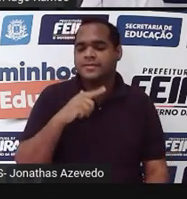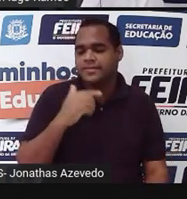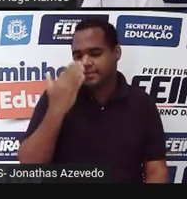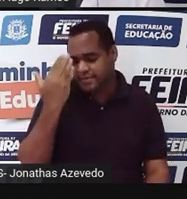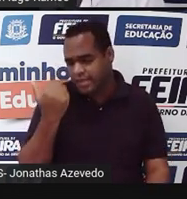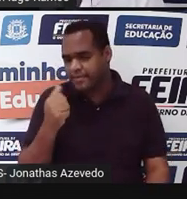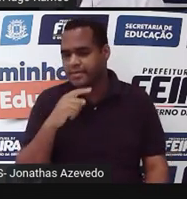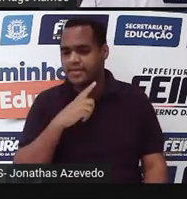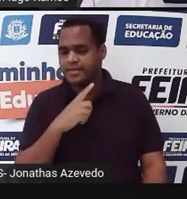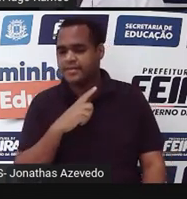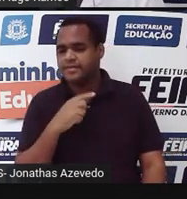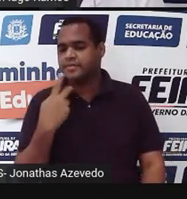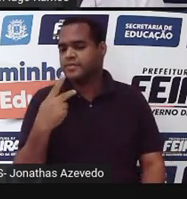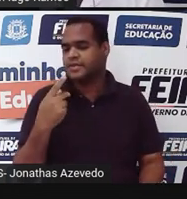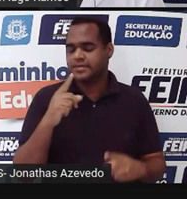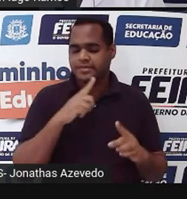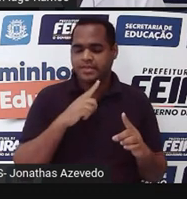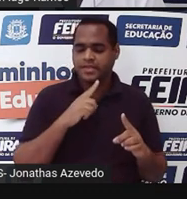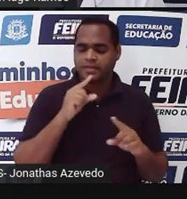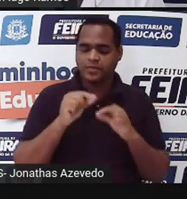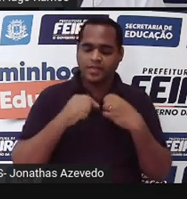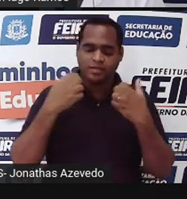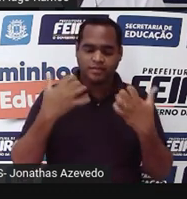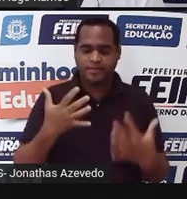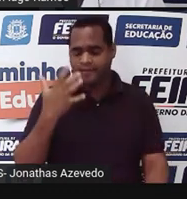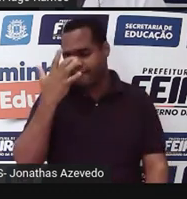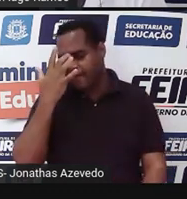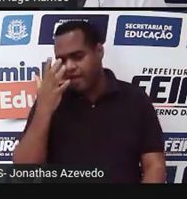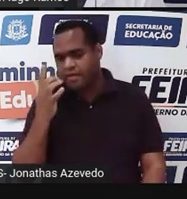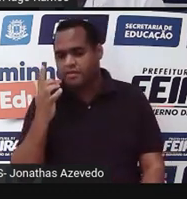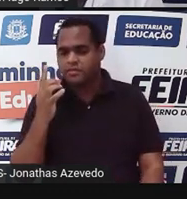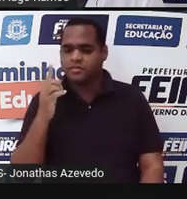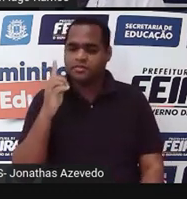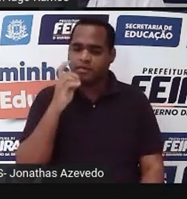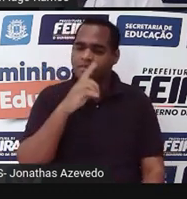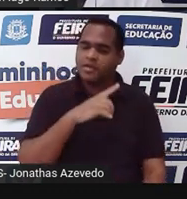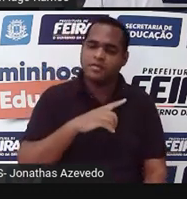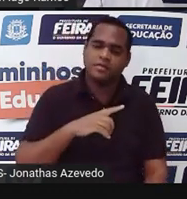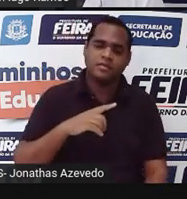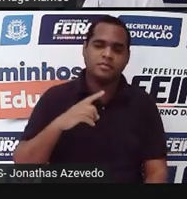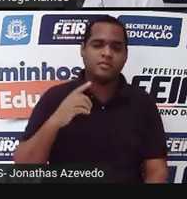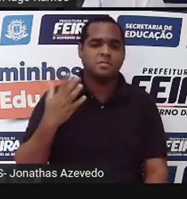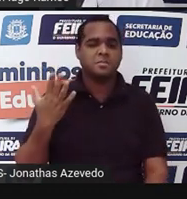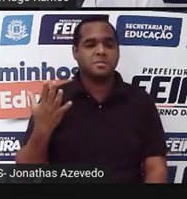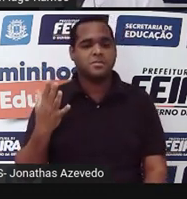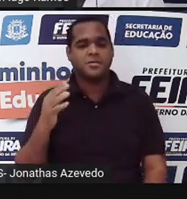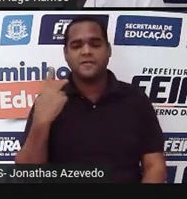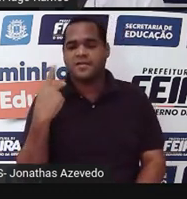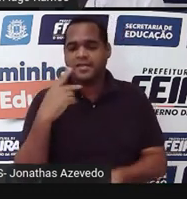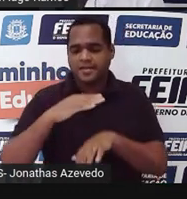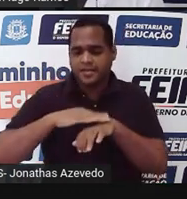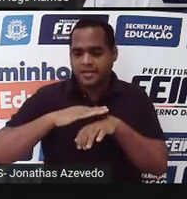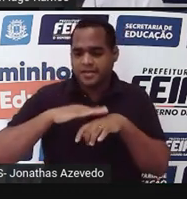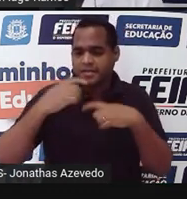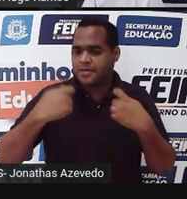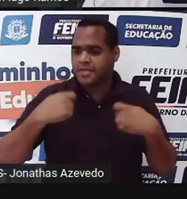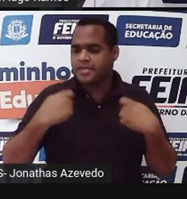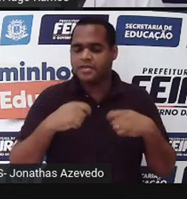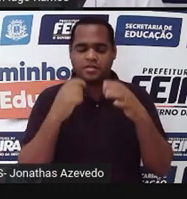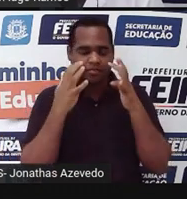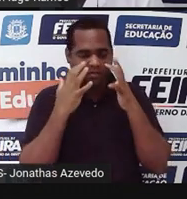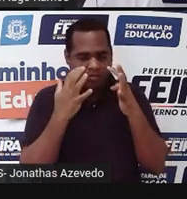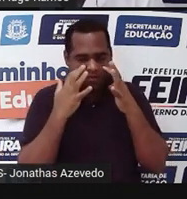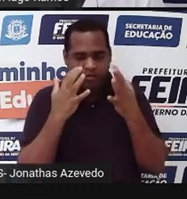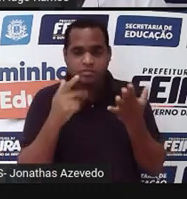onde é que está mais, né? Onde é que está sendo mais fácil, onde é que foi mais difícil. Se você precisa prestar mais atenção.